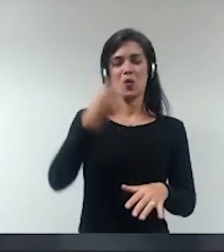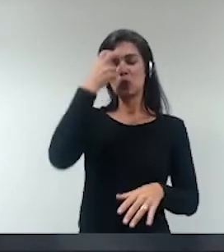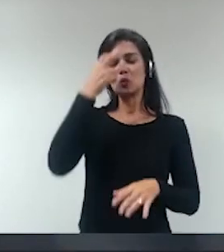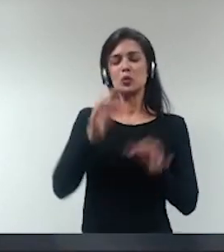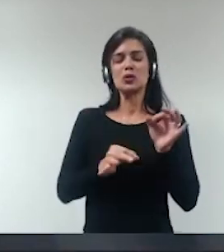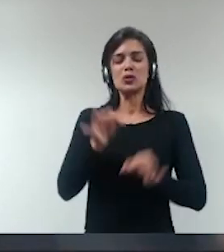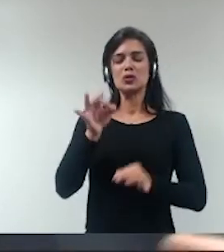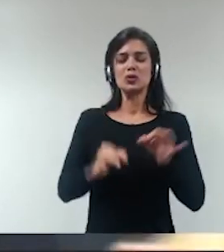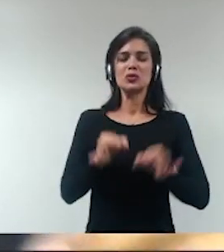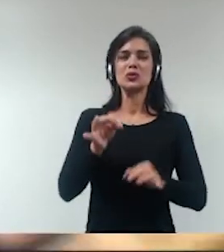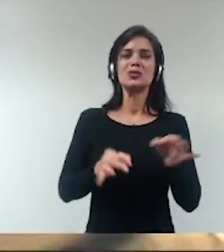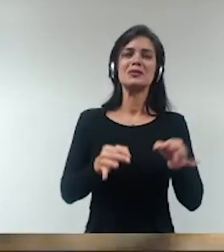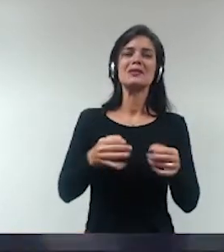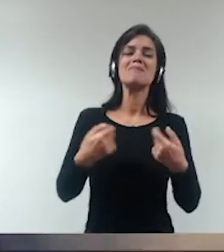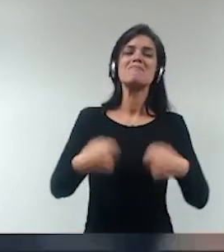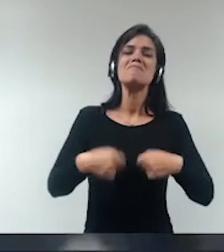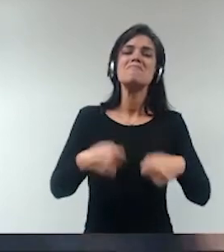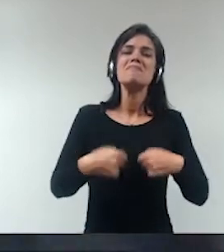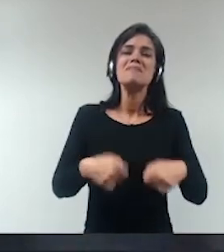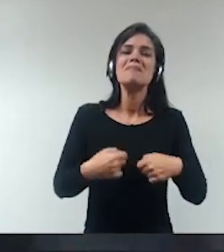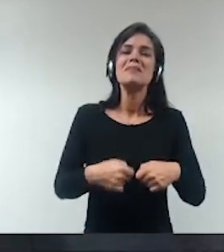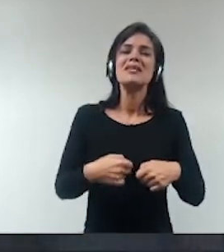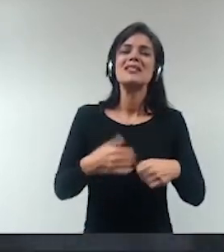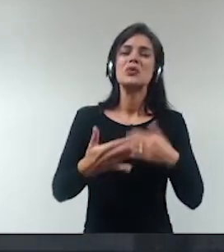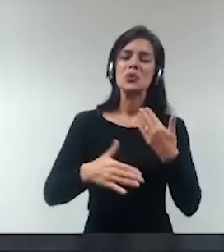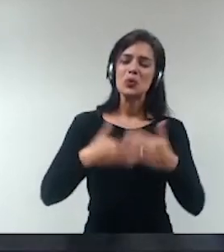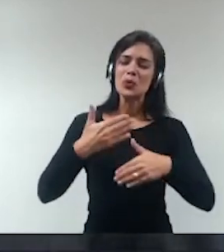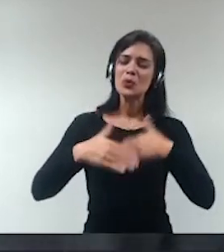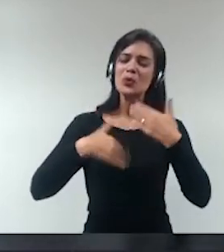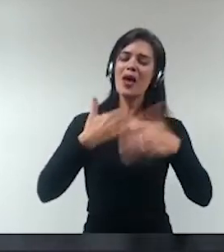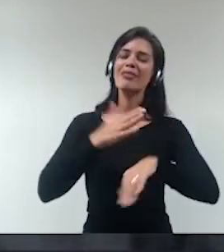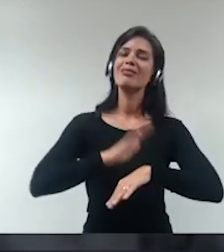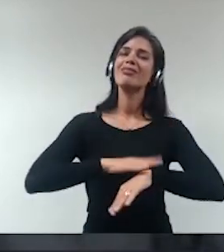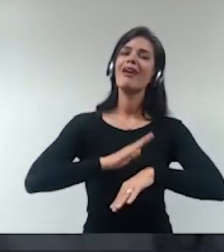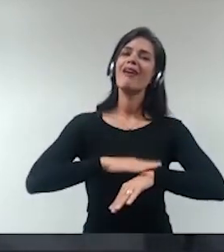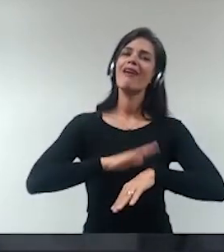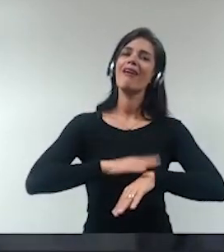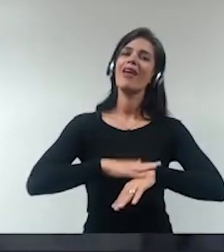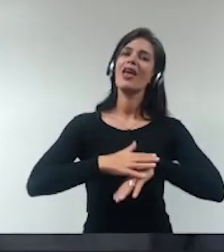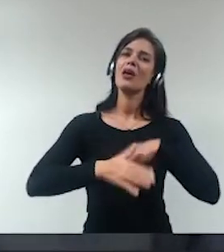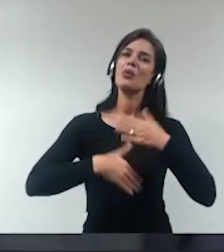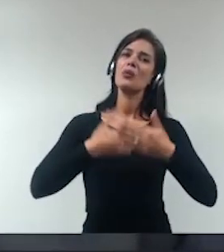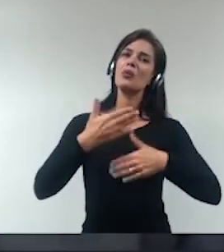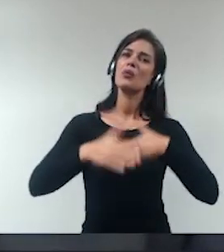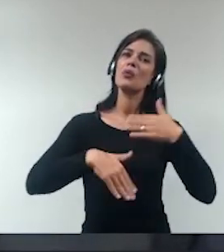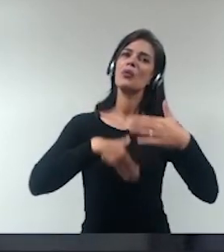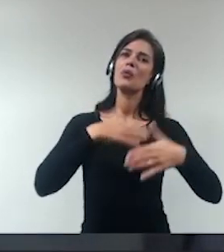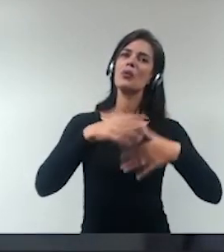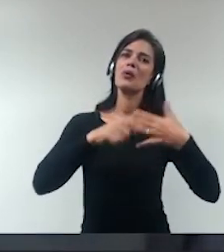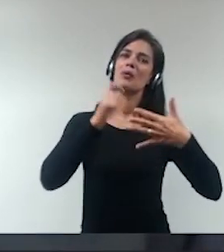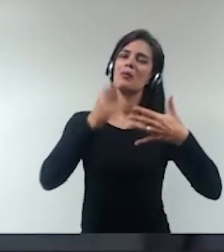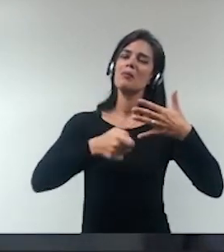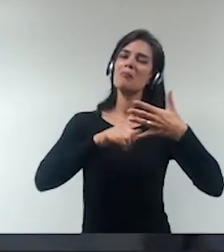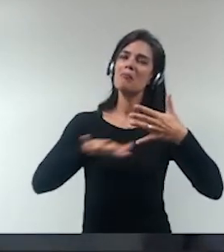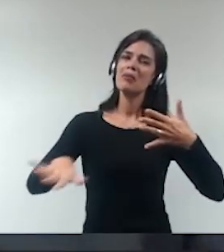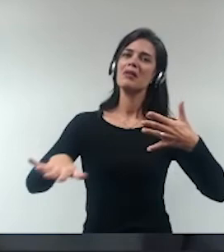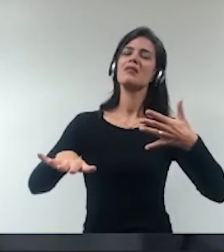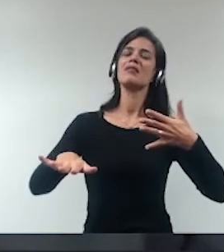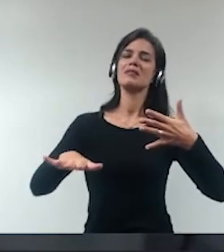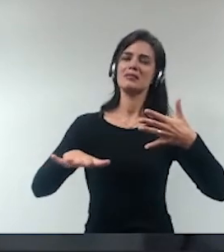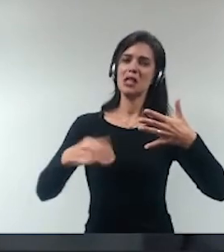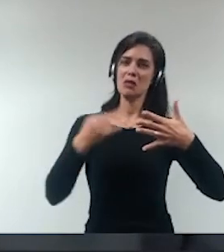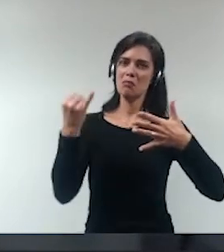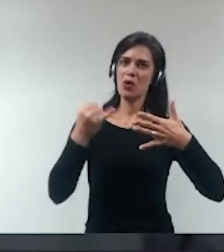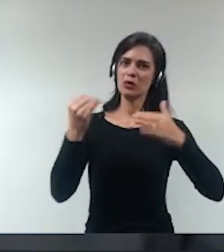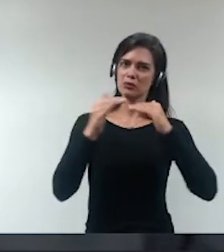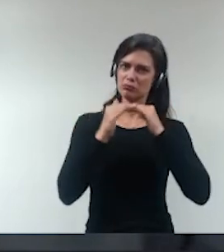ser ela é evoluída no tempo é evoluída na jurisprudência é bom que ela não oscile ela